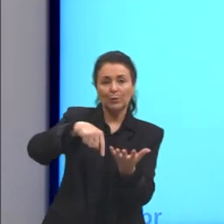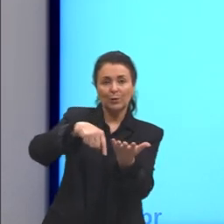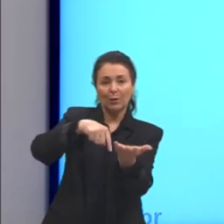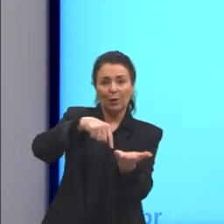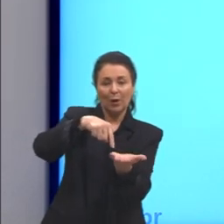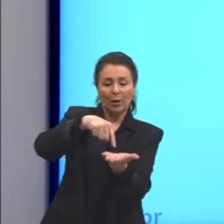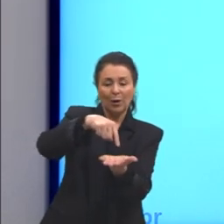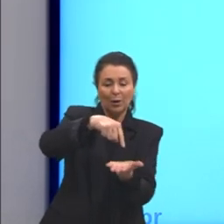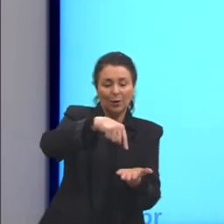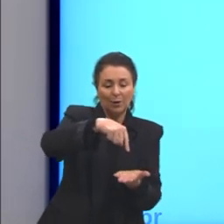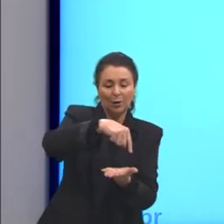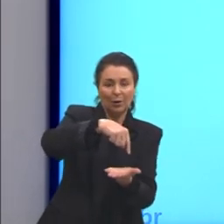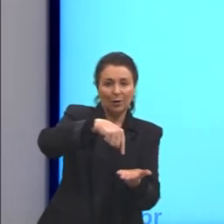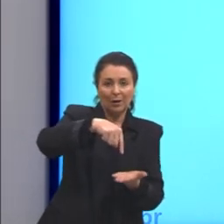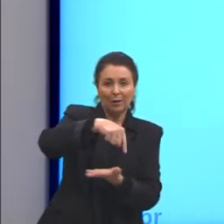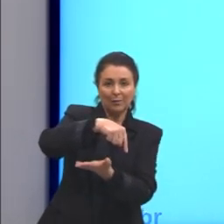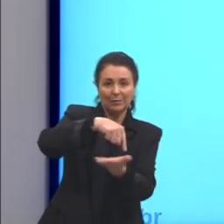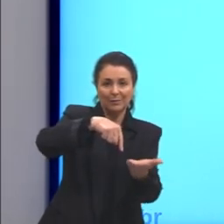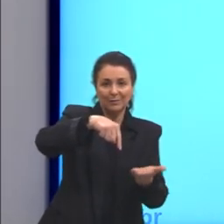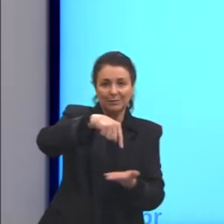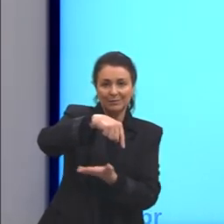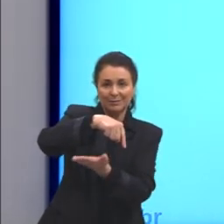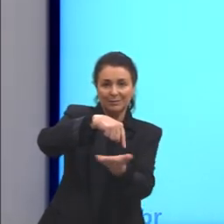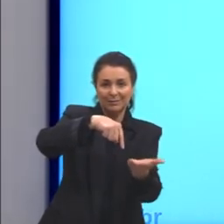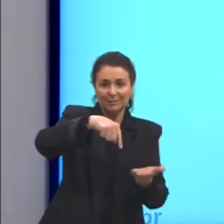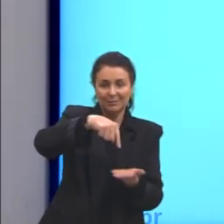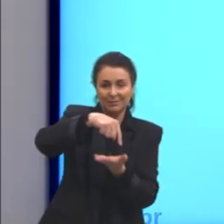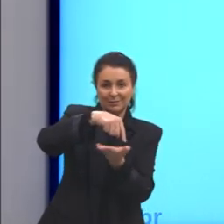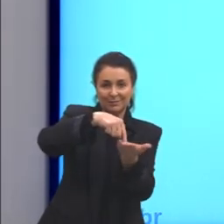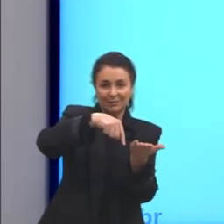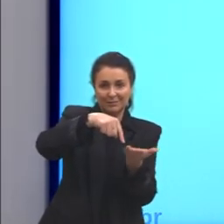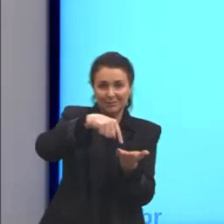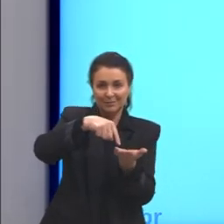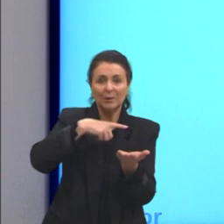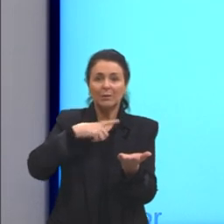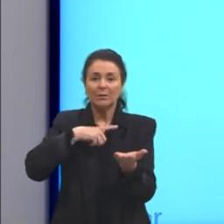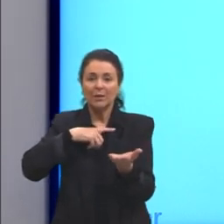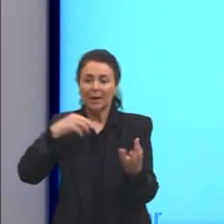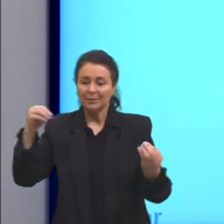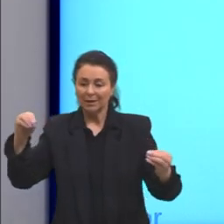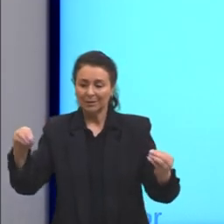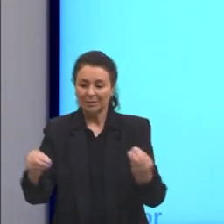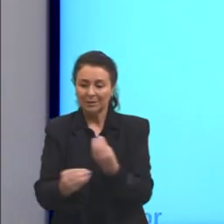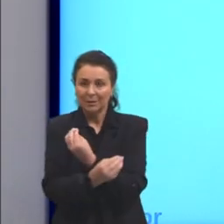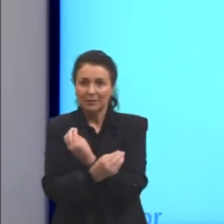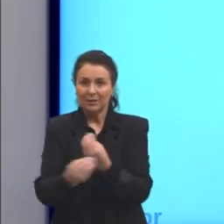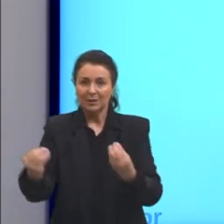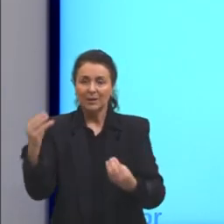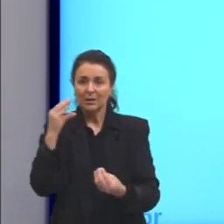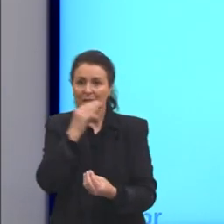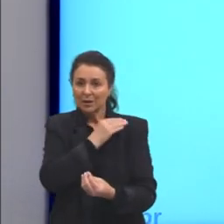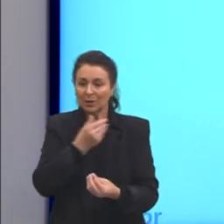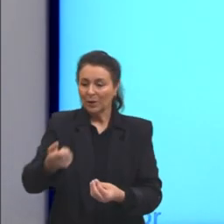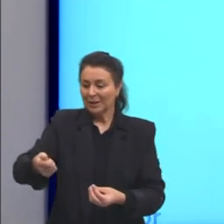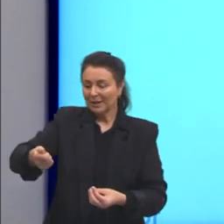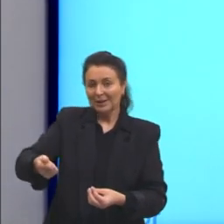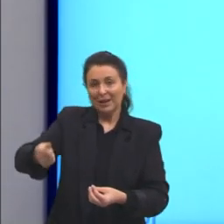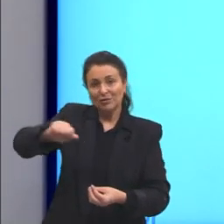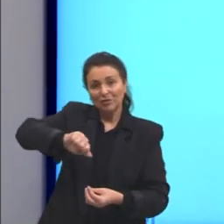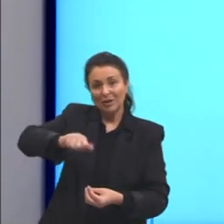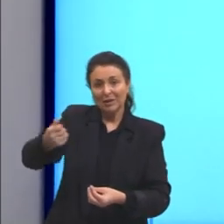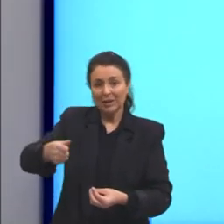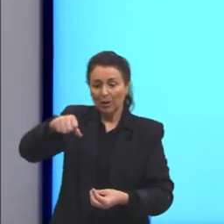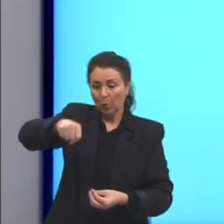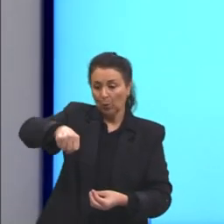Então, aqui a gente consegue ver todos esses métodos de transferência de calor agindo na nossa chaleira aqui ao mesmo